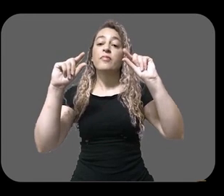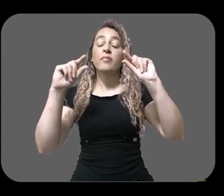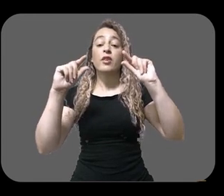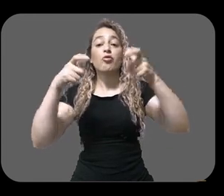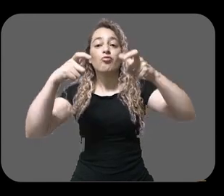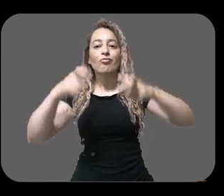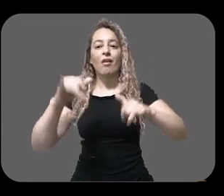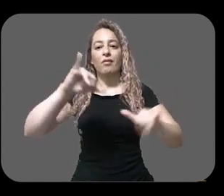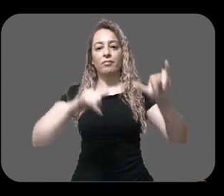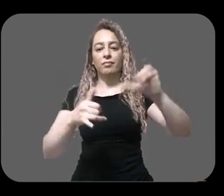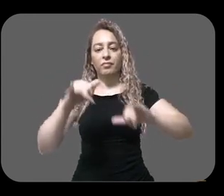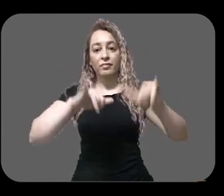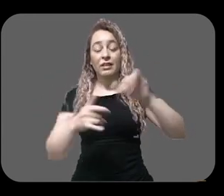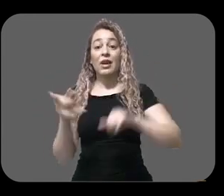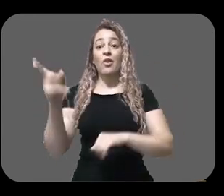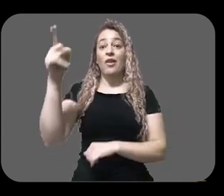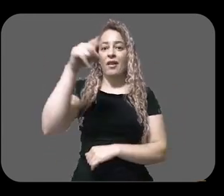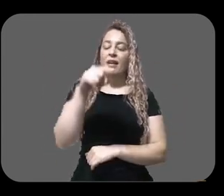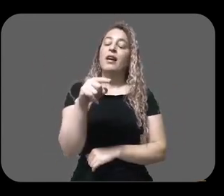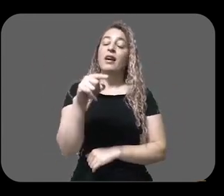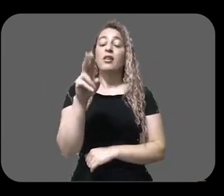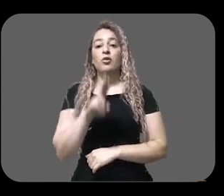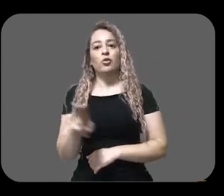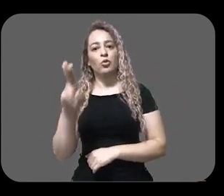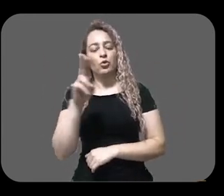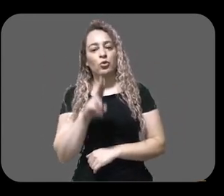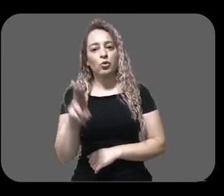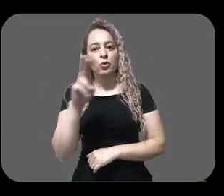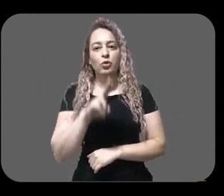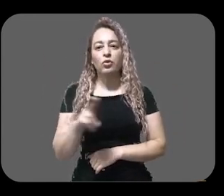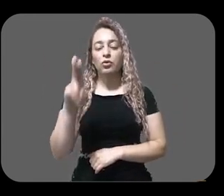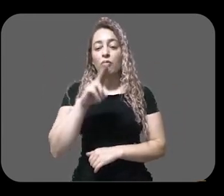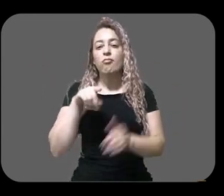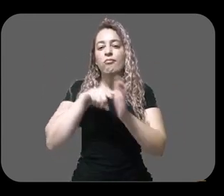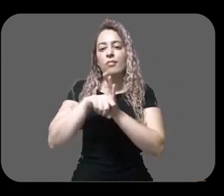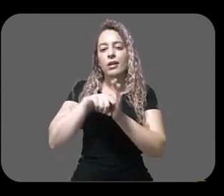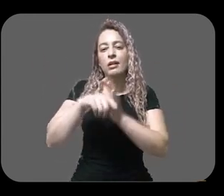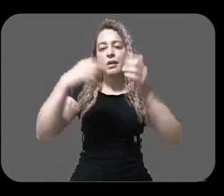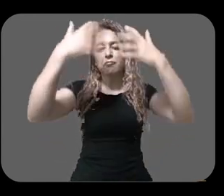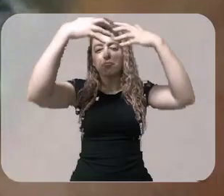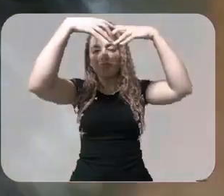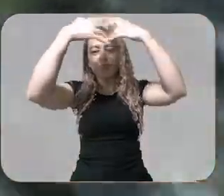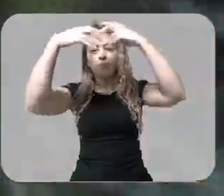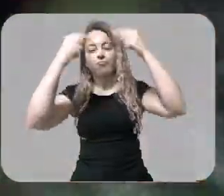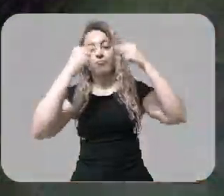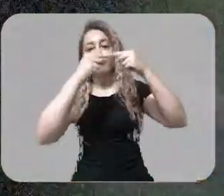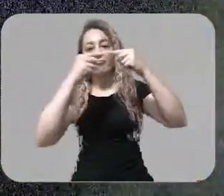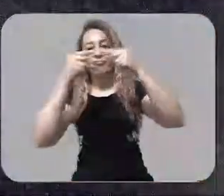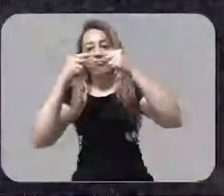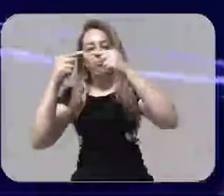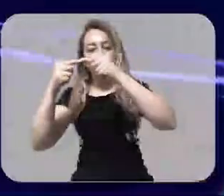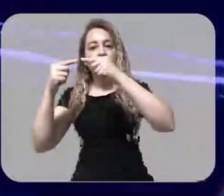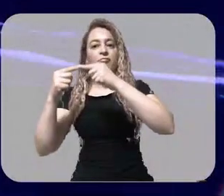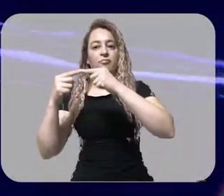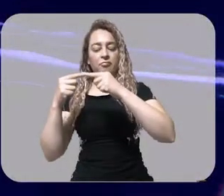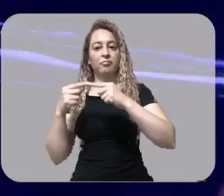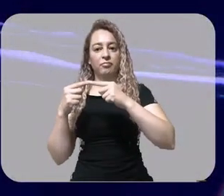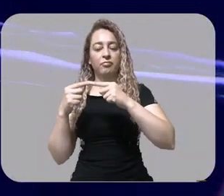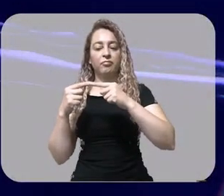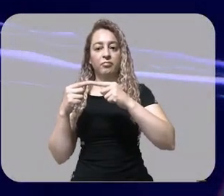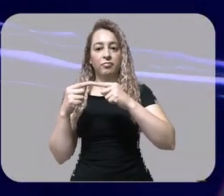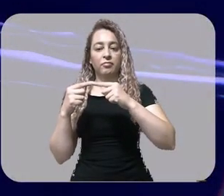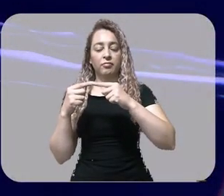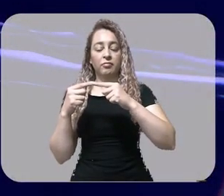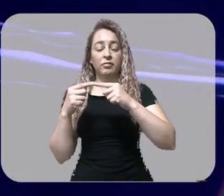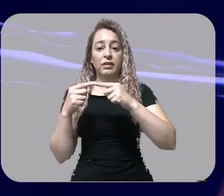alterar e melhorar o funcionamento dos neurônios em minicérebros de